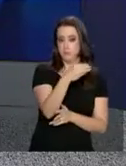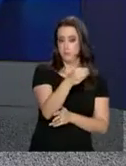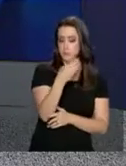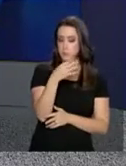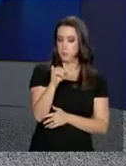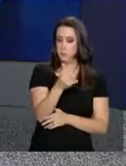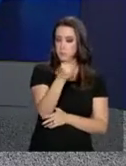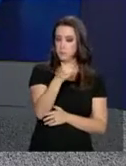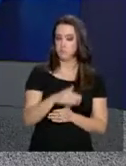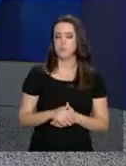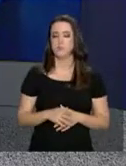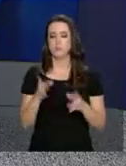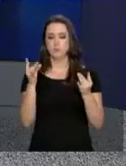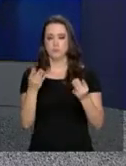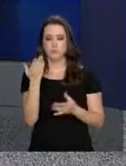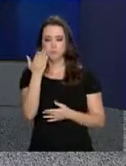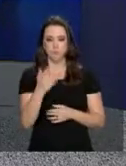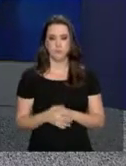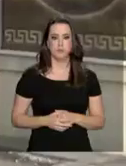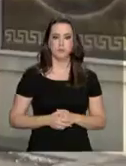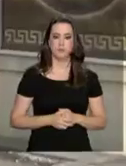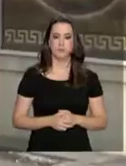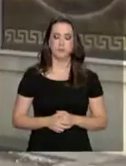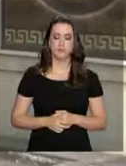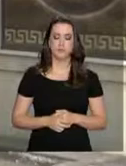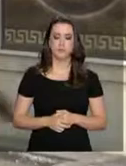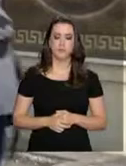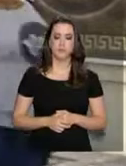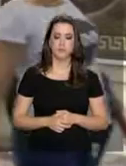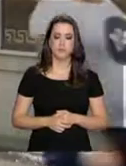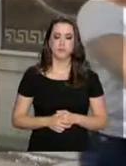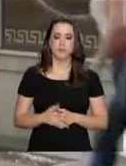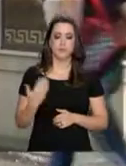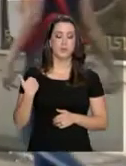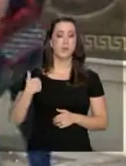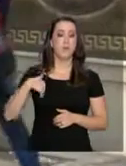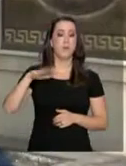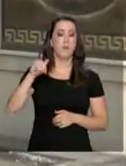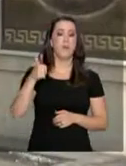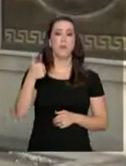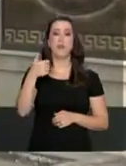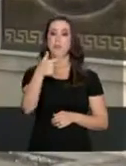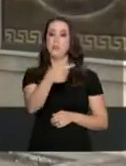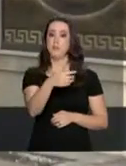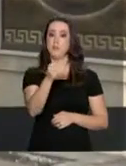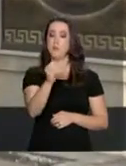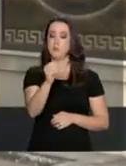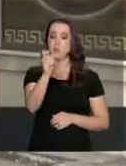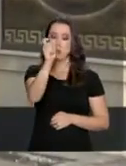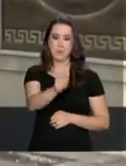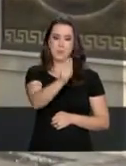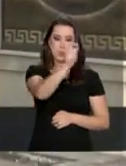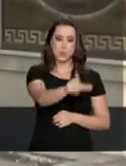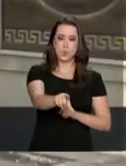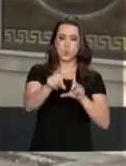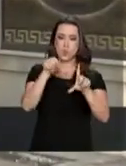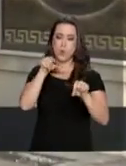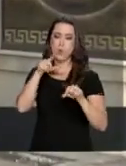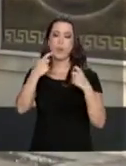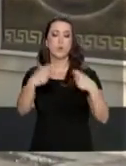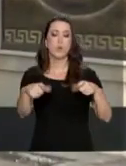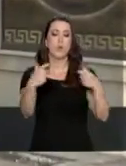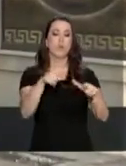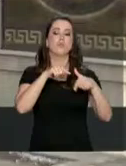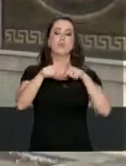Ricardo Ferraz tem os detalhes. Mais de 1.700 profissionais escolheram os locais onde vão trabalhar